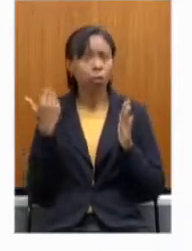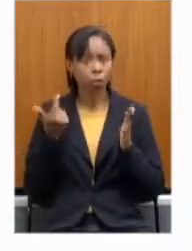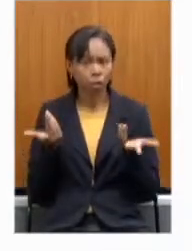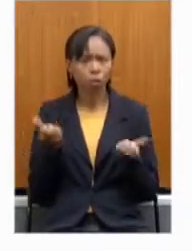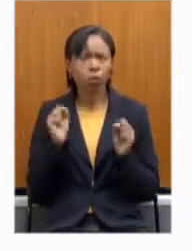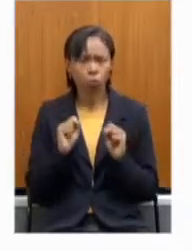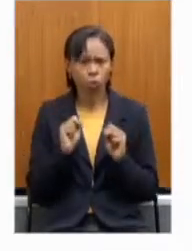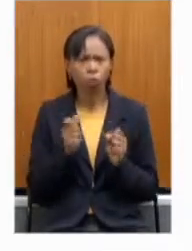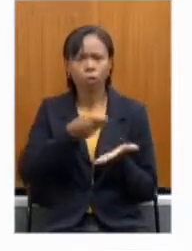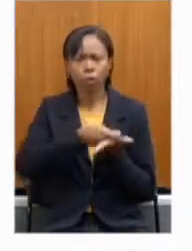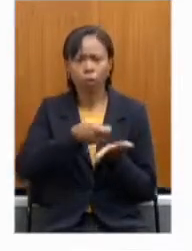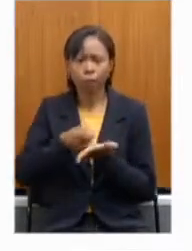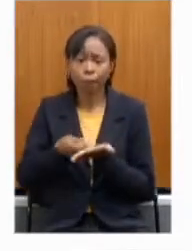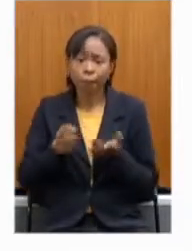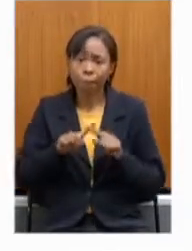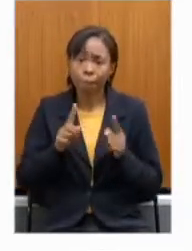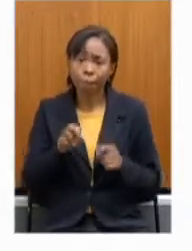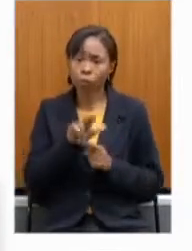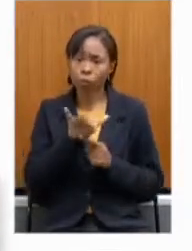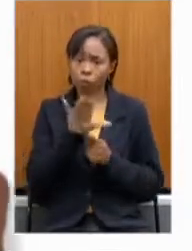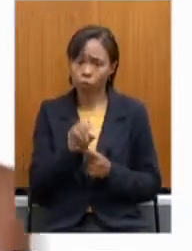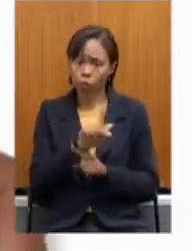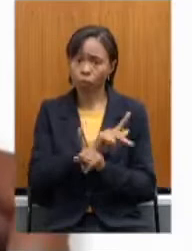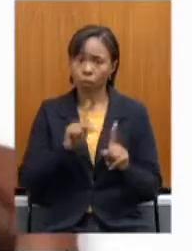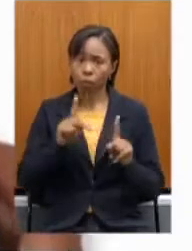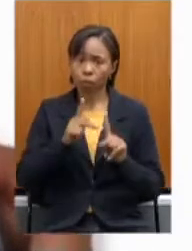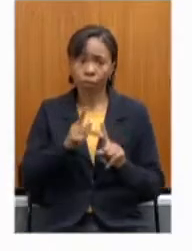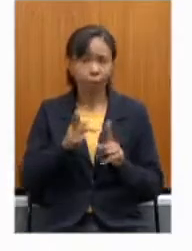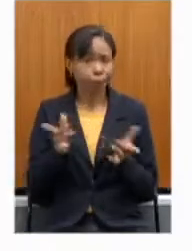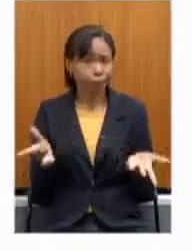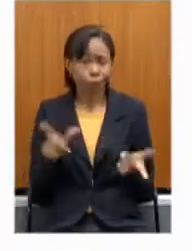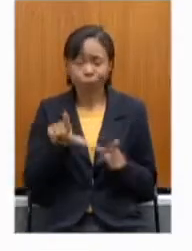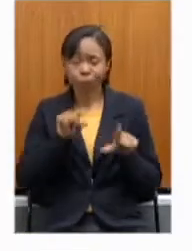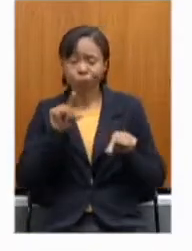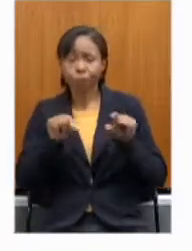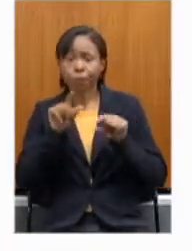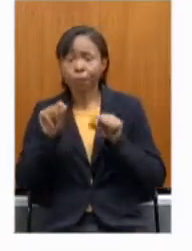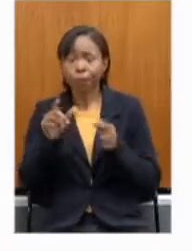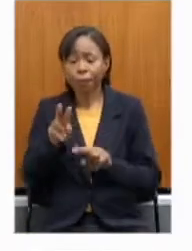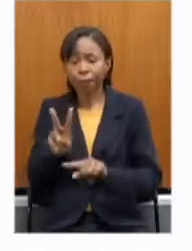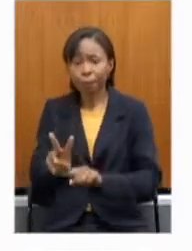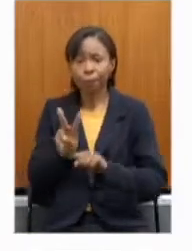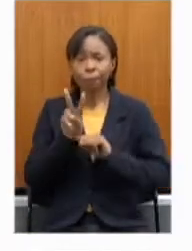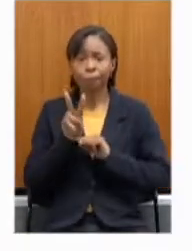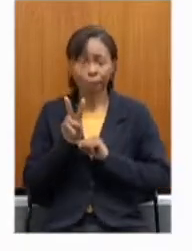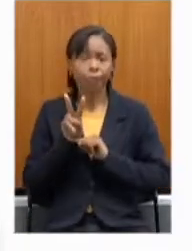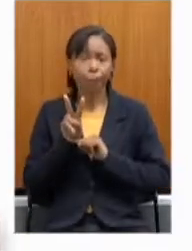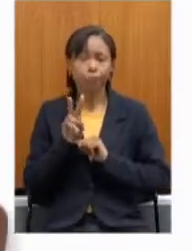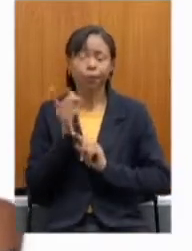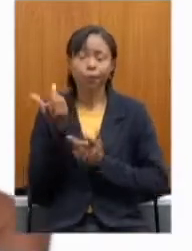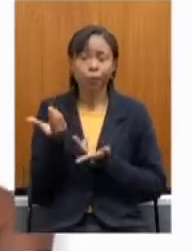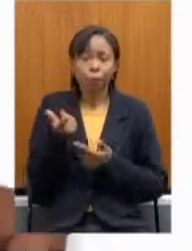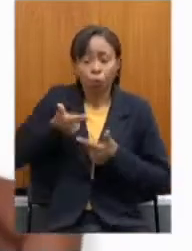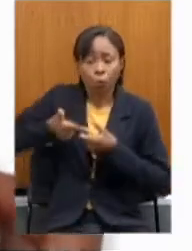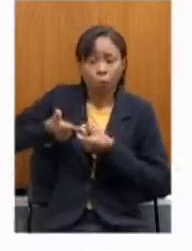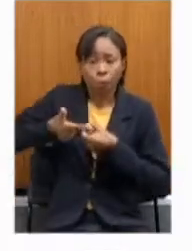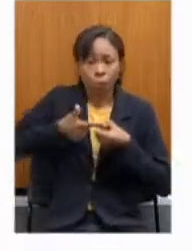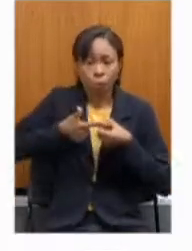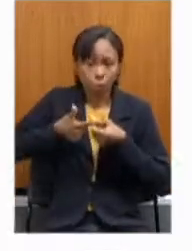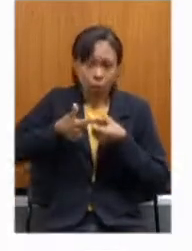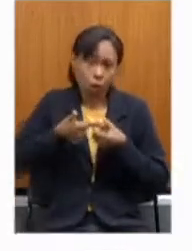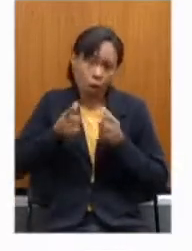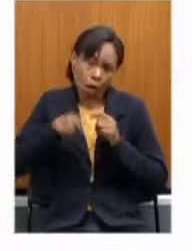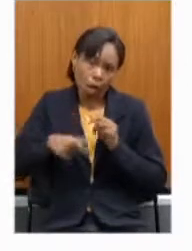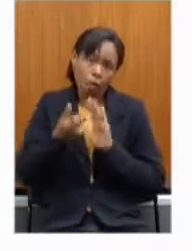pagamentos O Rio Previdência Optou Por fazer O empréstimo Com royalties E participações Especiais De petróleo Que são